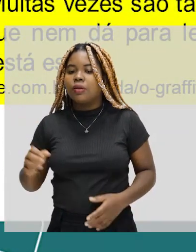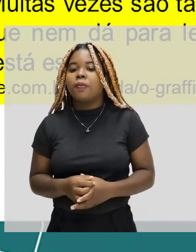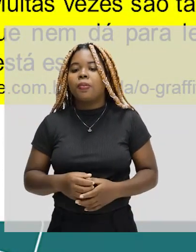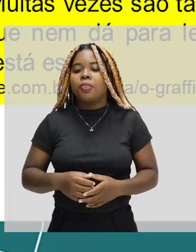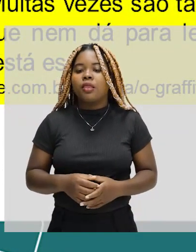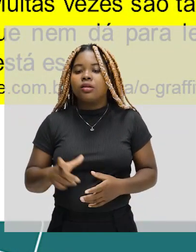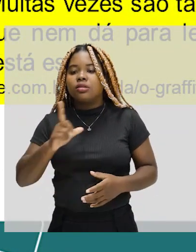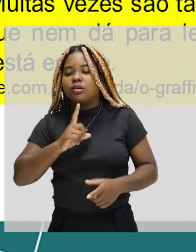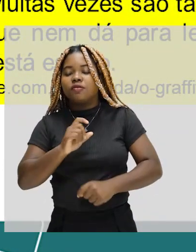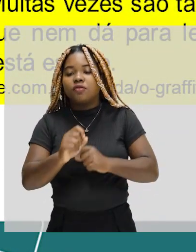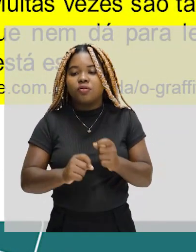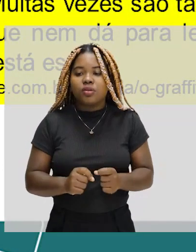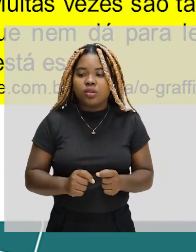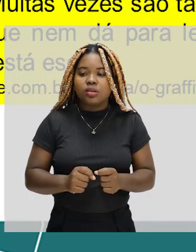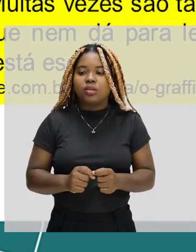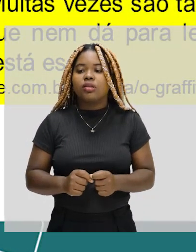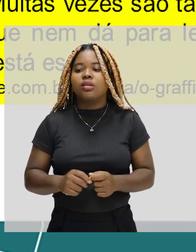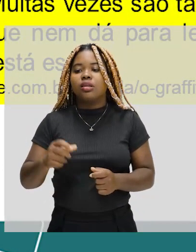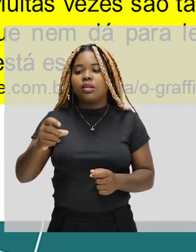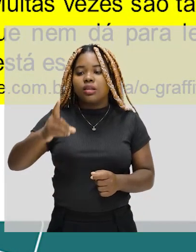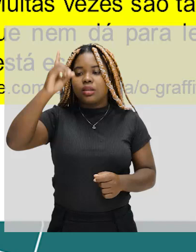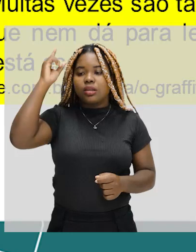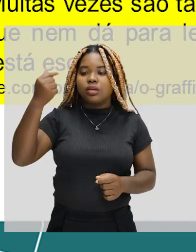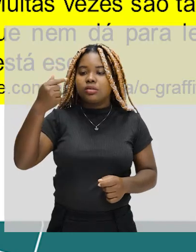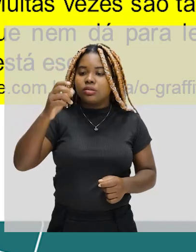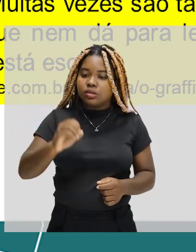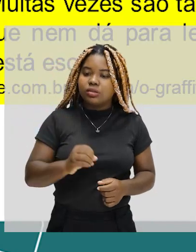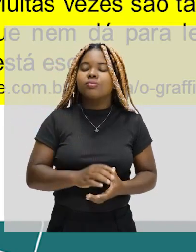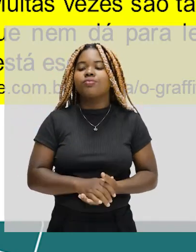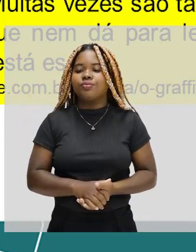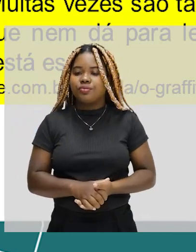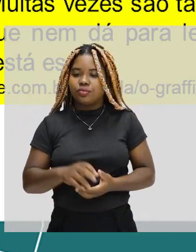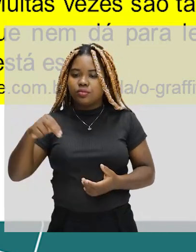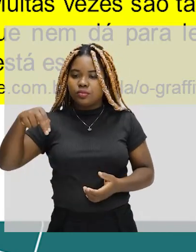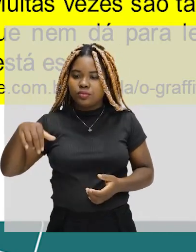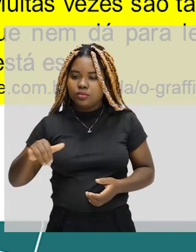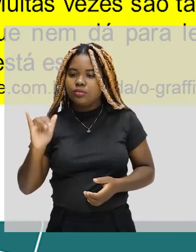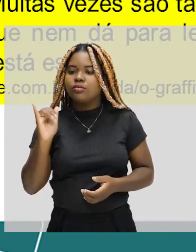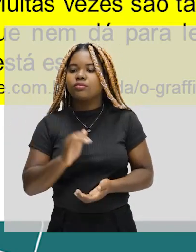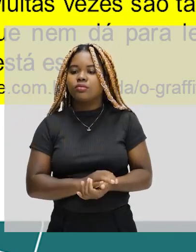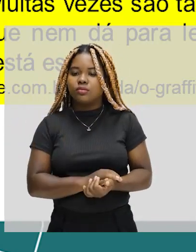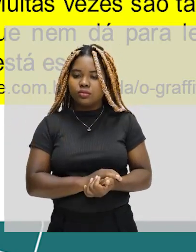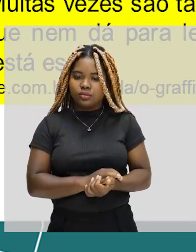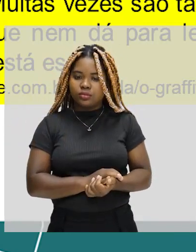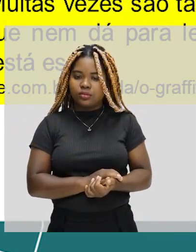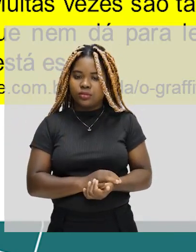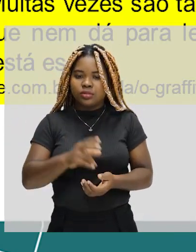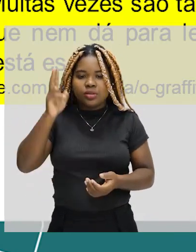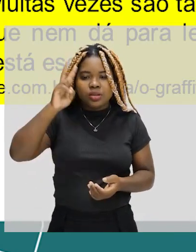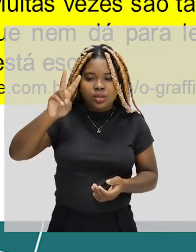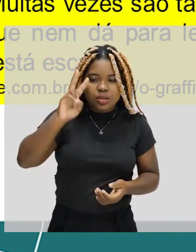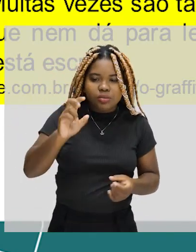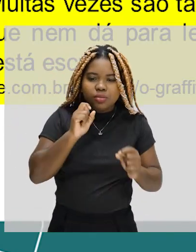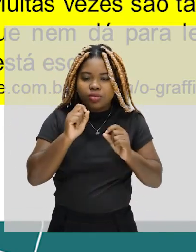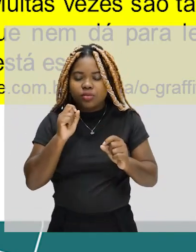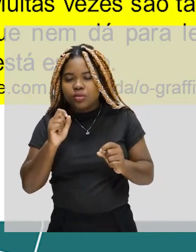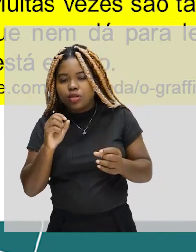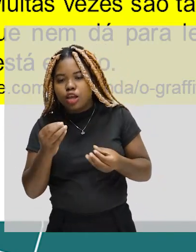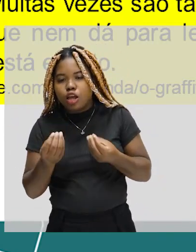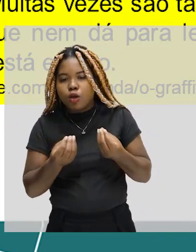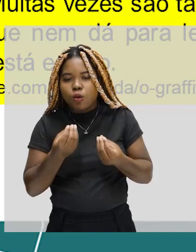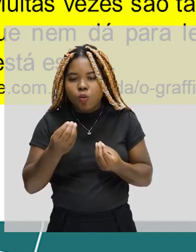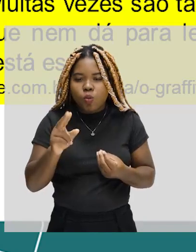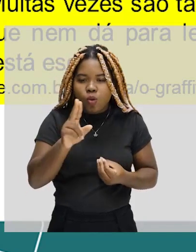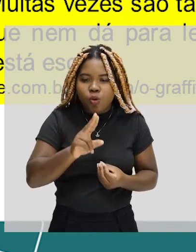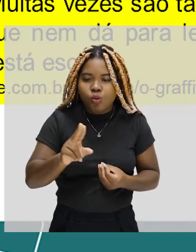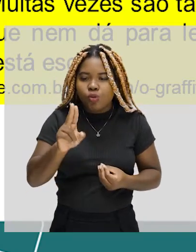Iorque na década de 70 e é uma forma bem complexa de grafite. Por quê? Porque ele lembra muito a forma como você